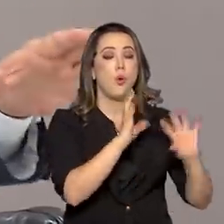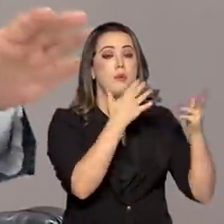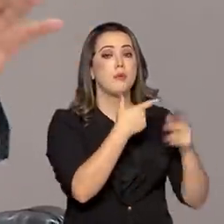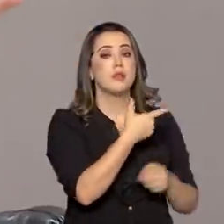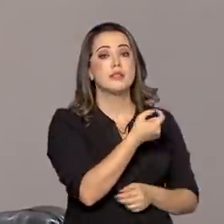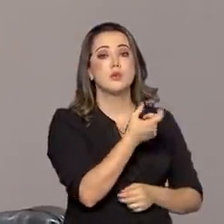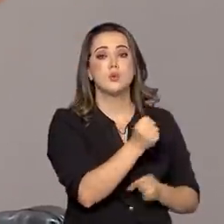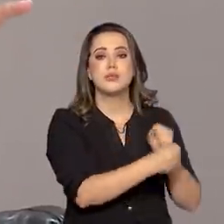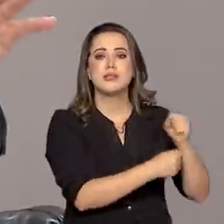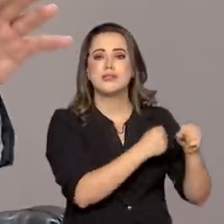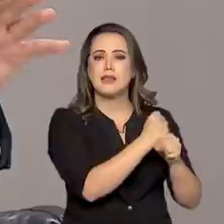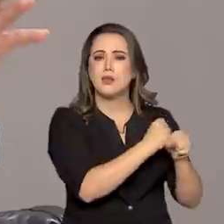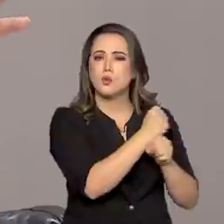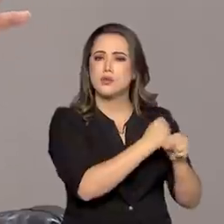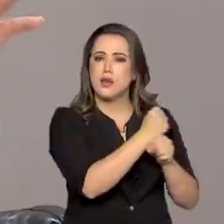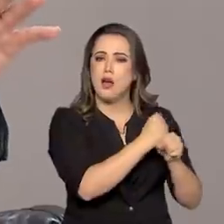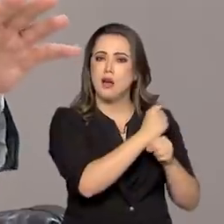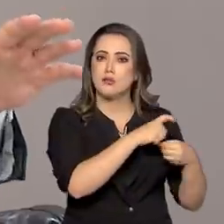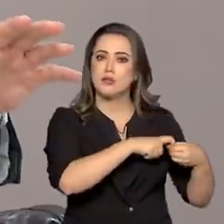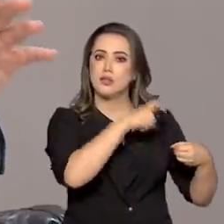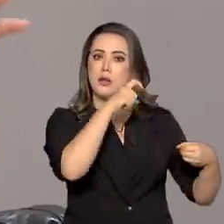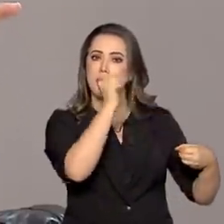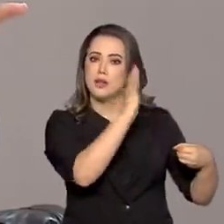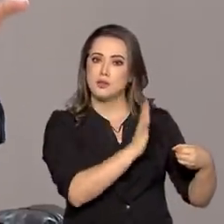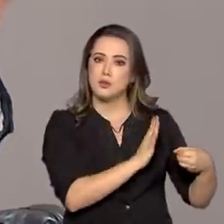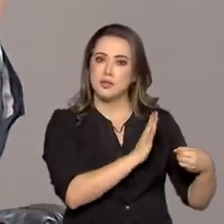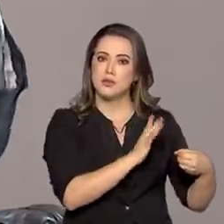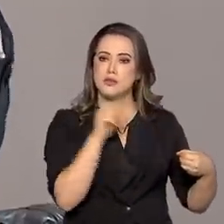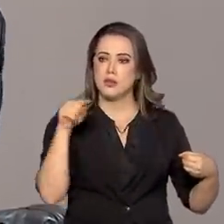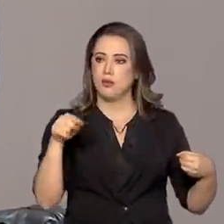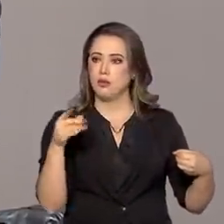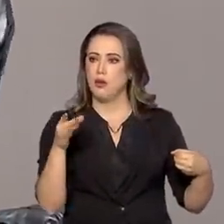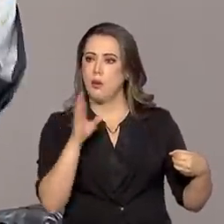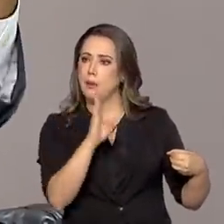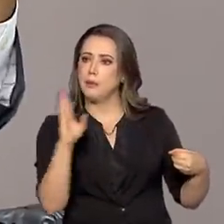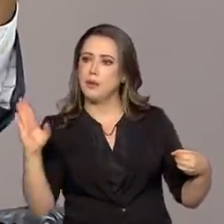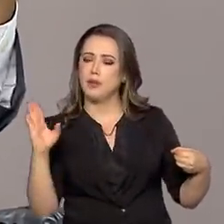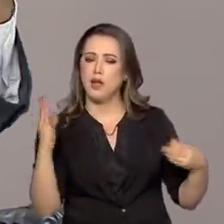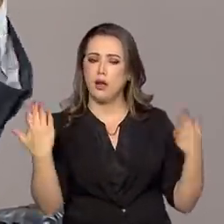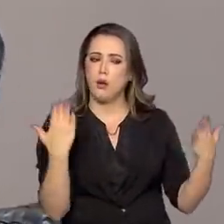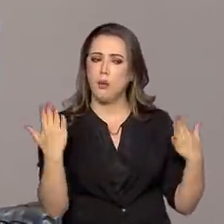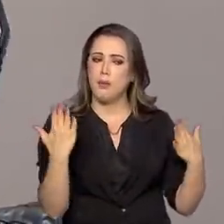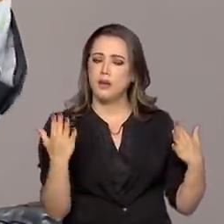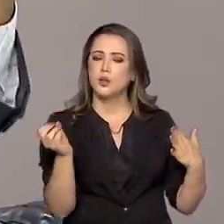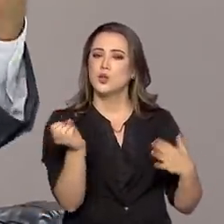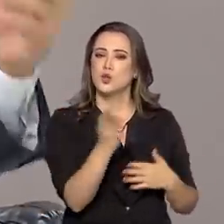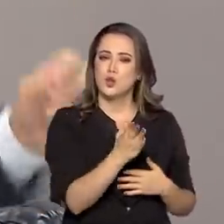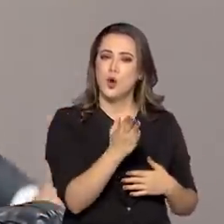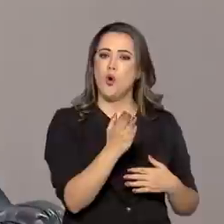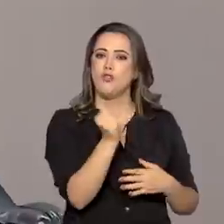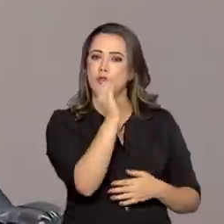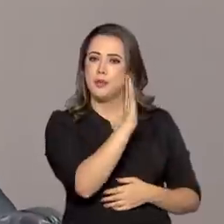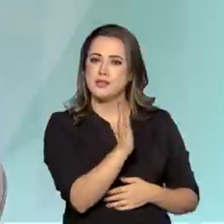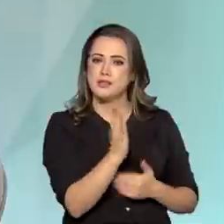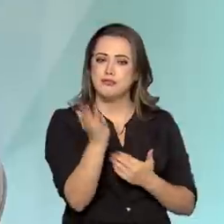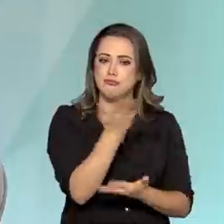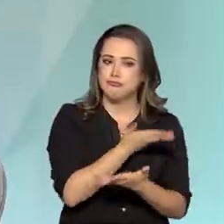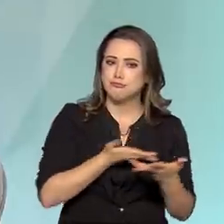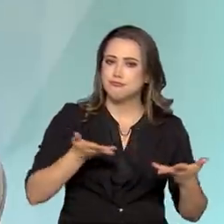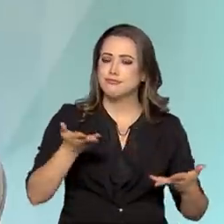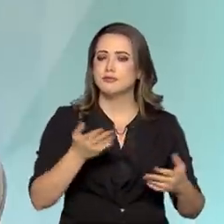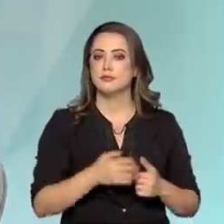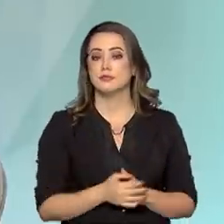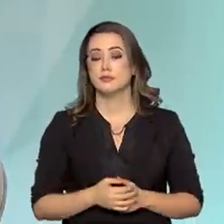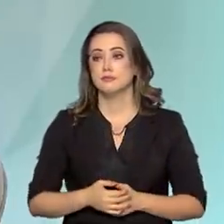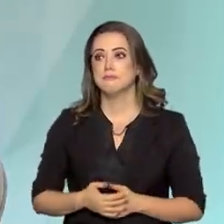Meio que a Biblioteca Nacional no Rio de Janeiro, ela se confunde com esse Brasil moderno, com esse Brasil contemporâneo? Sim,